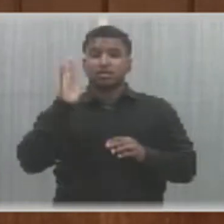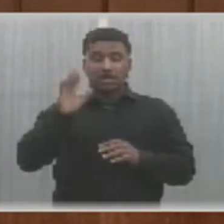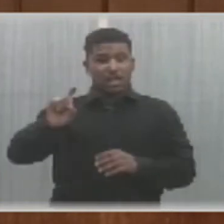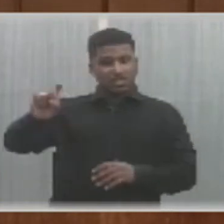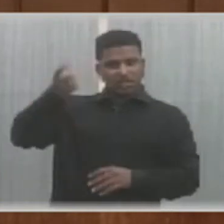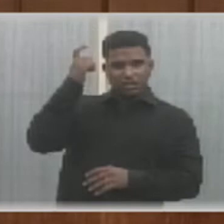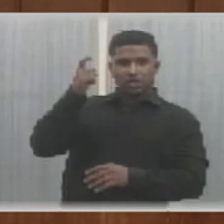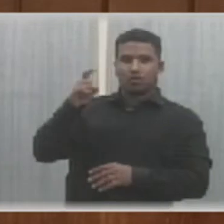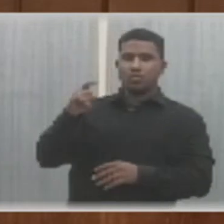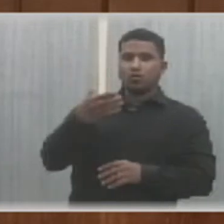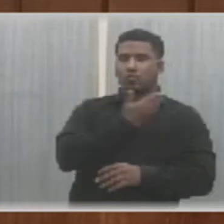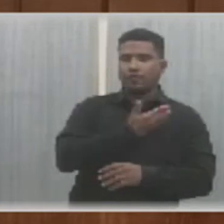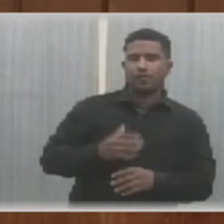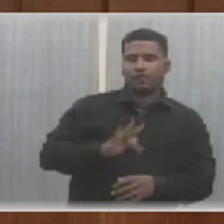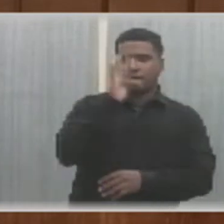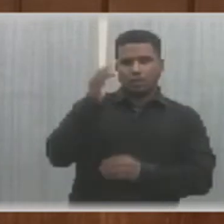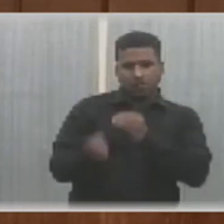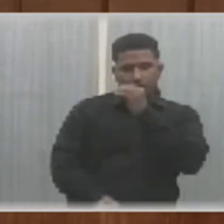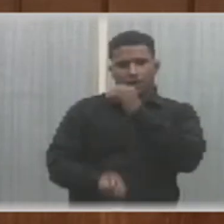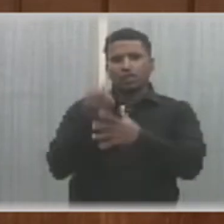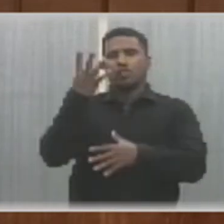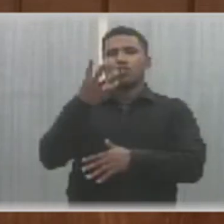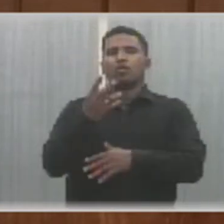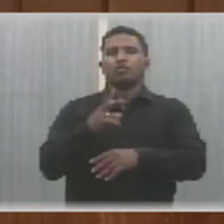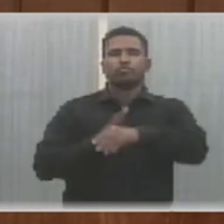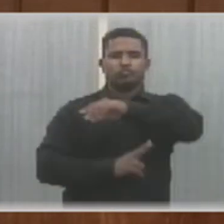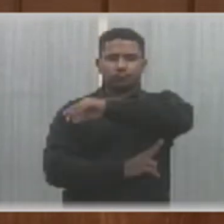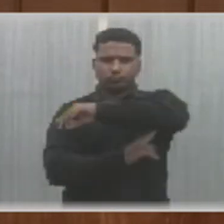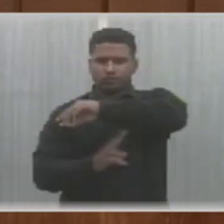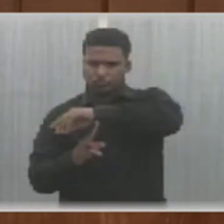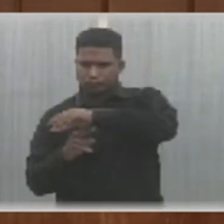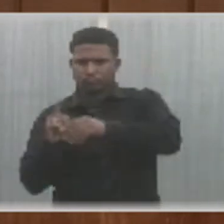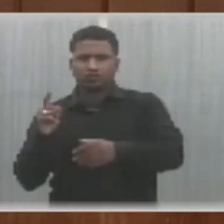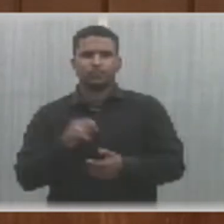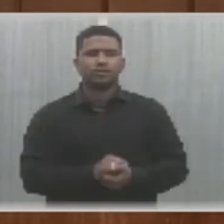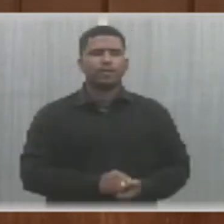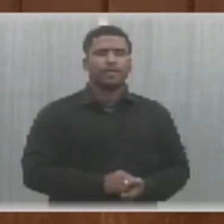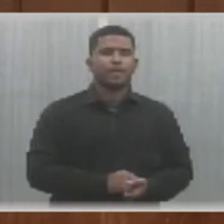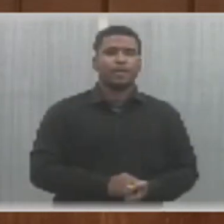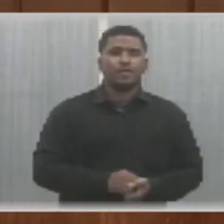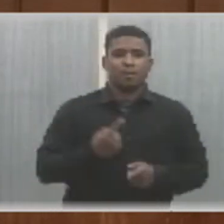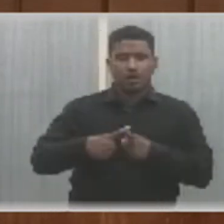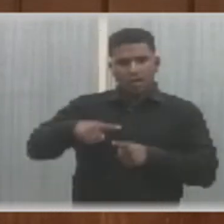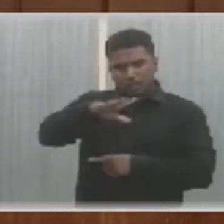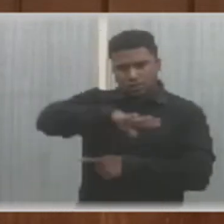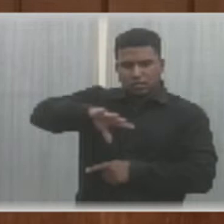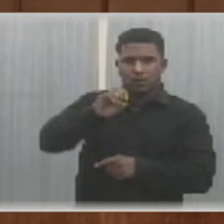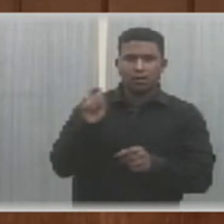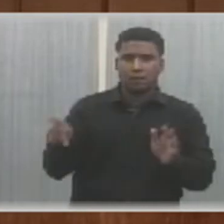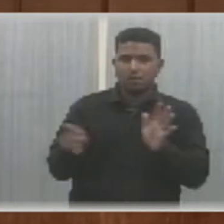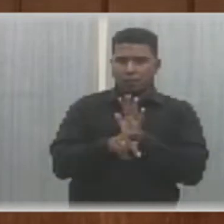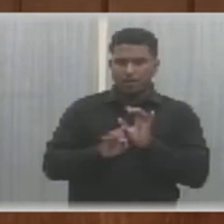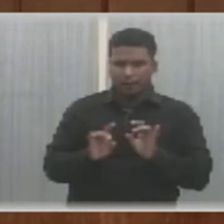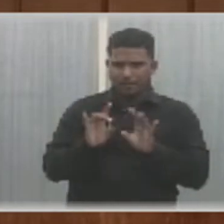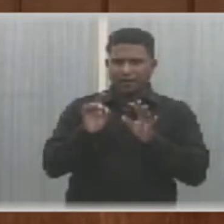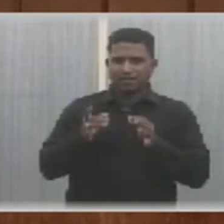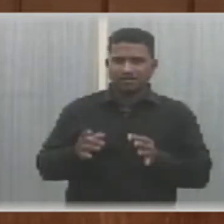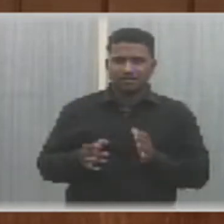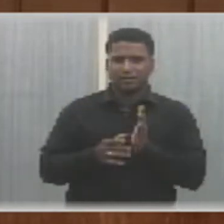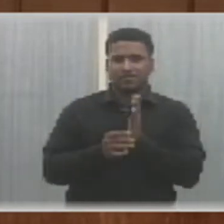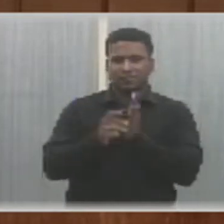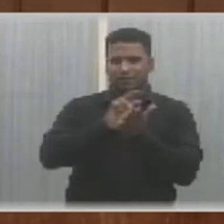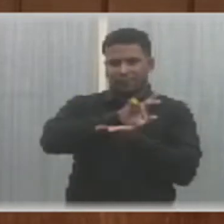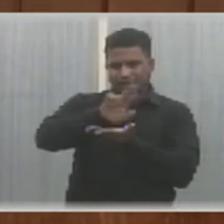da população daquele município, visto que está localizada numa região produtora de grãos. Informou também que a